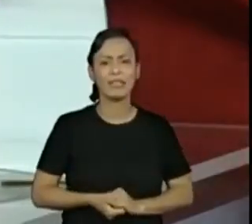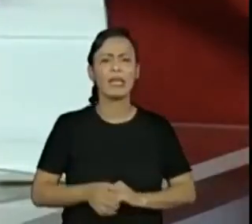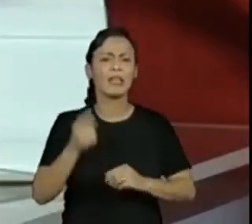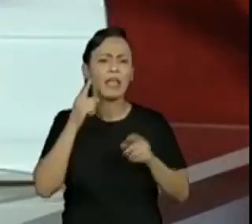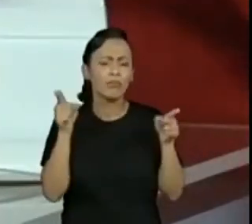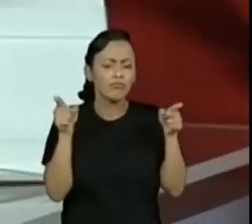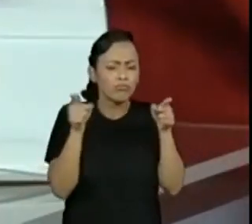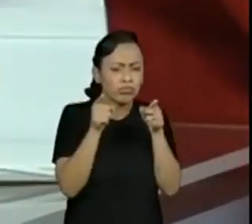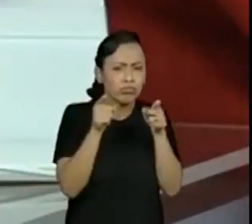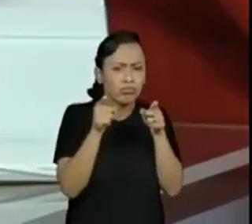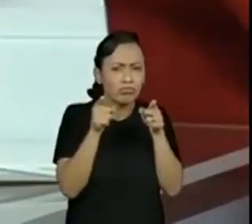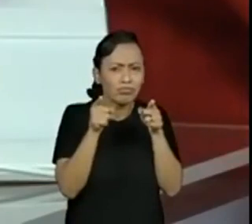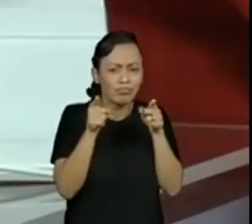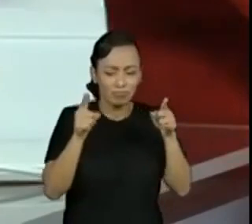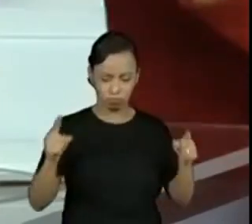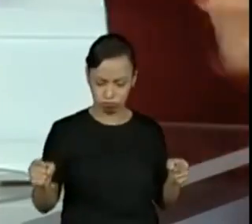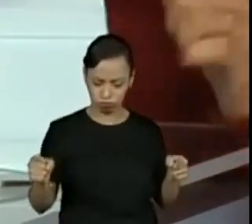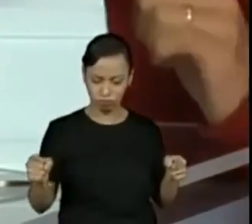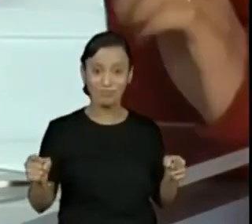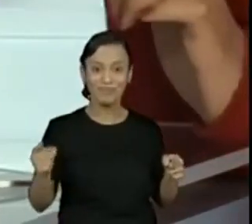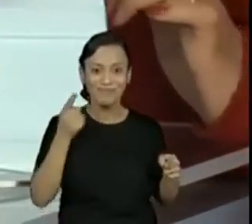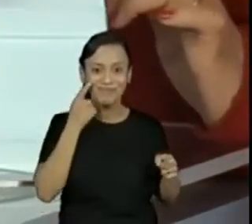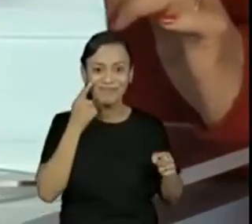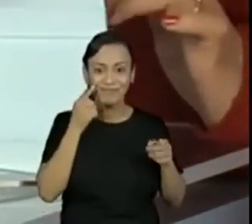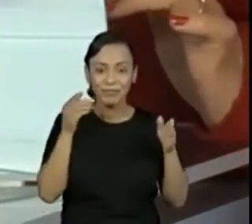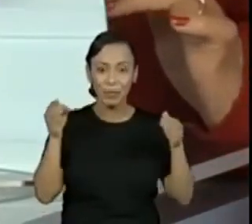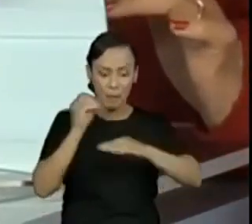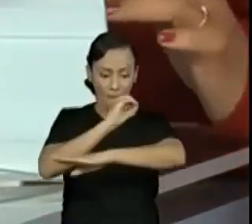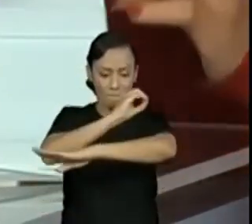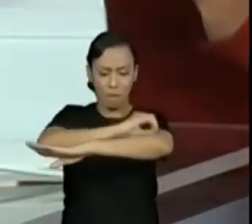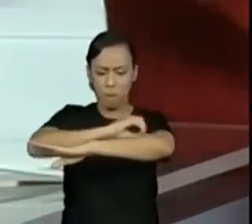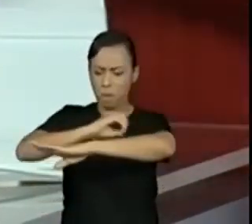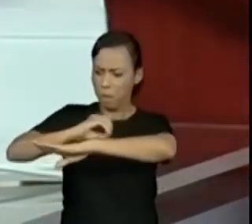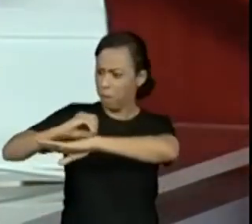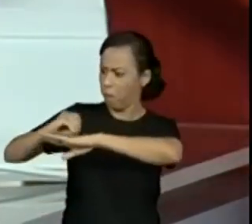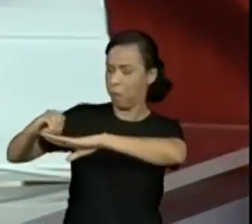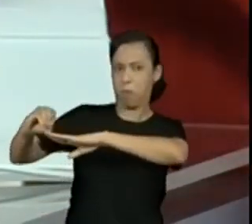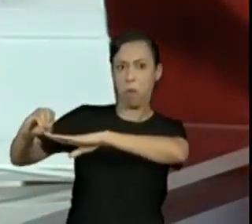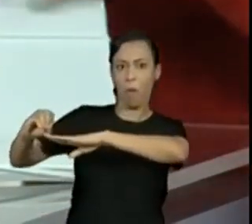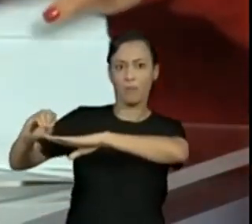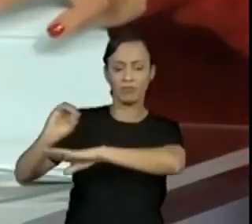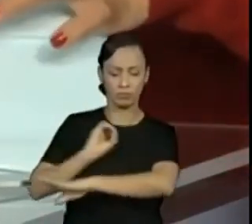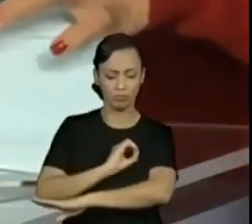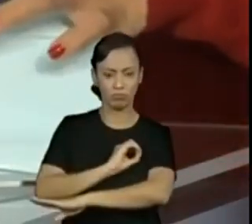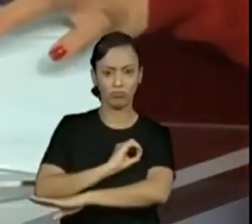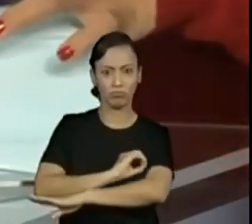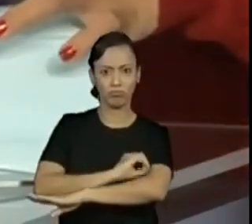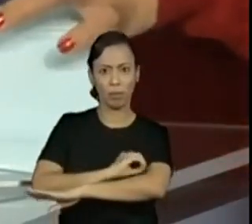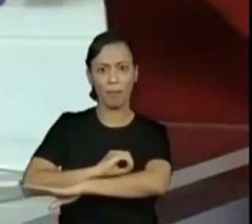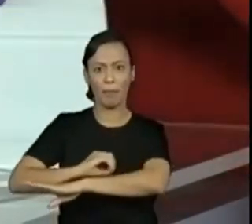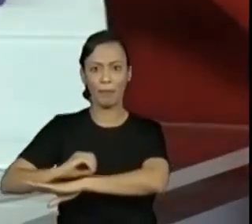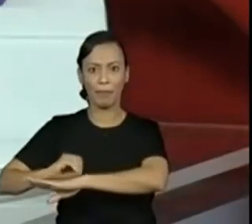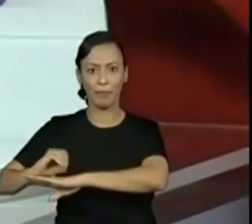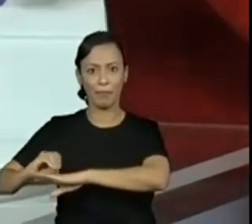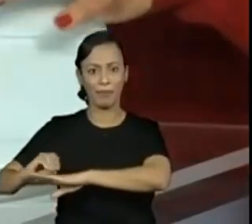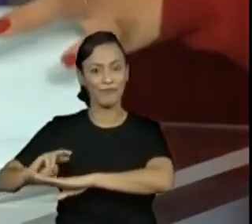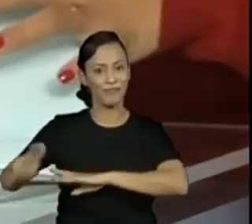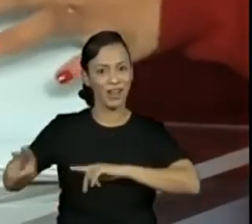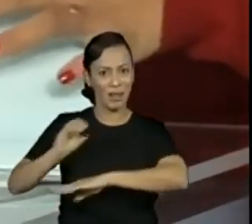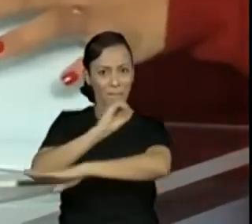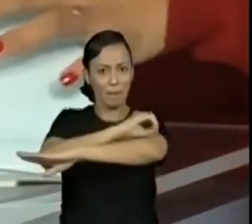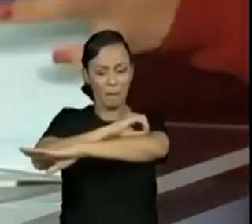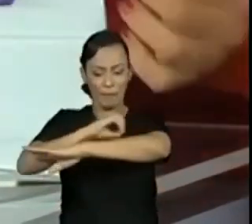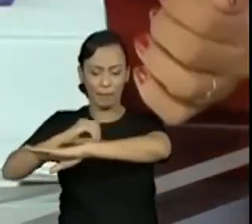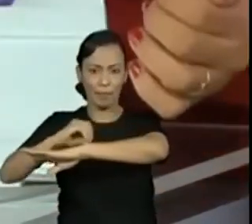quantidade maior embaixo. O ábaco, pessoal, é igualzinho isso daqui. E aí, nós podemos já visualizar. Olha a diferença da